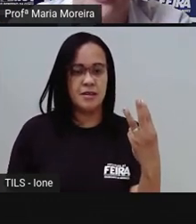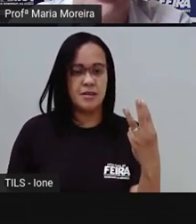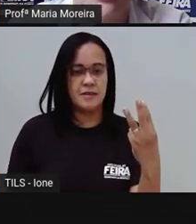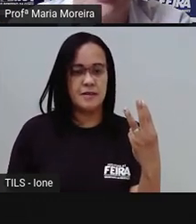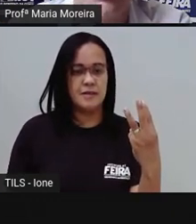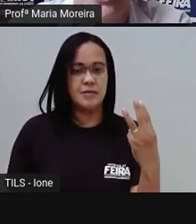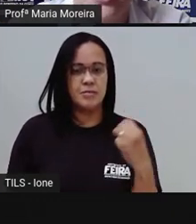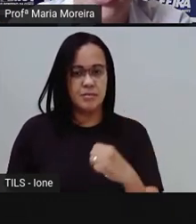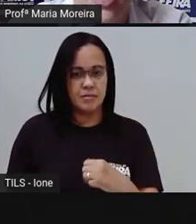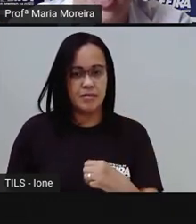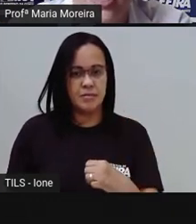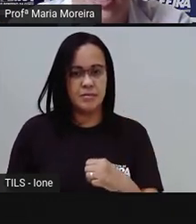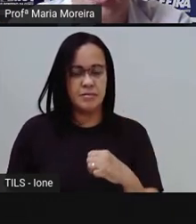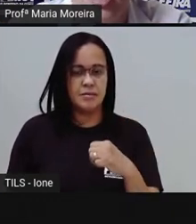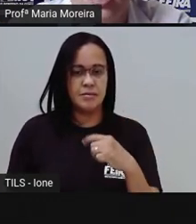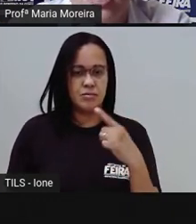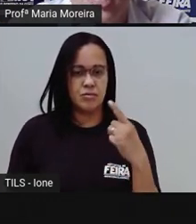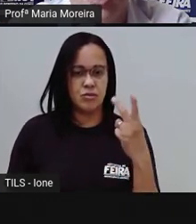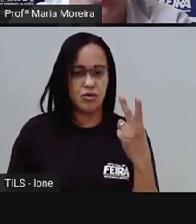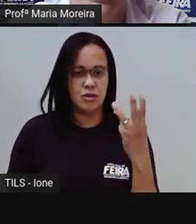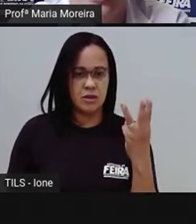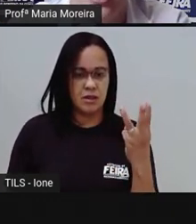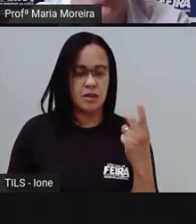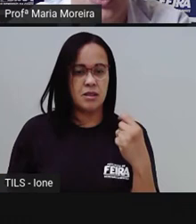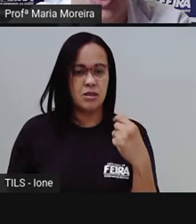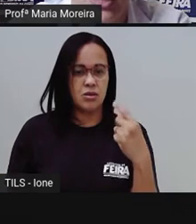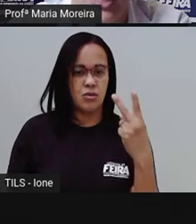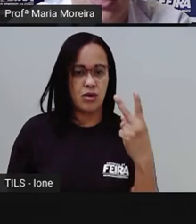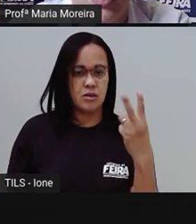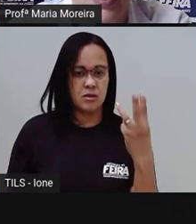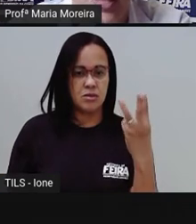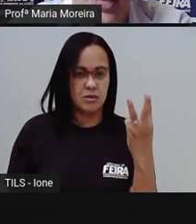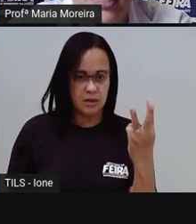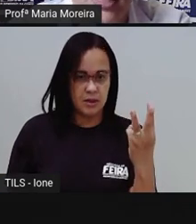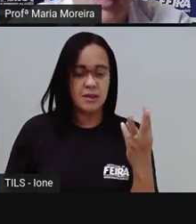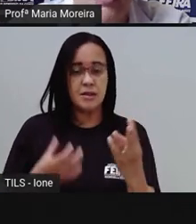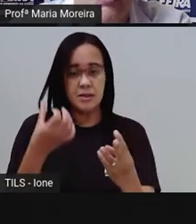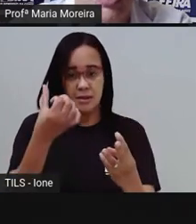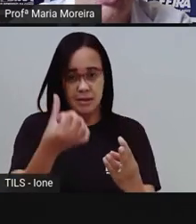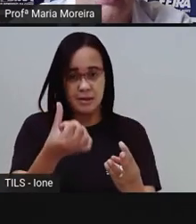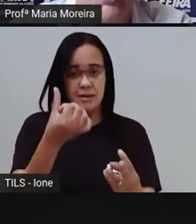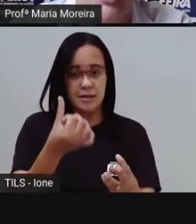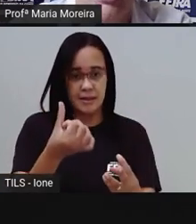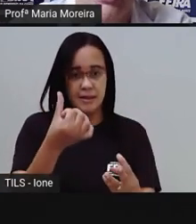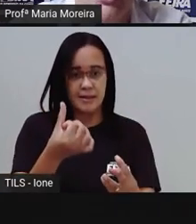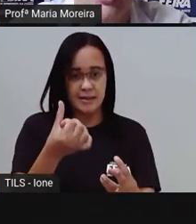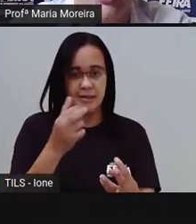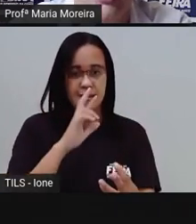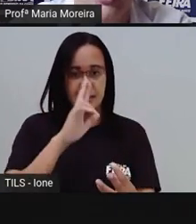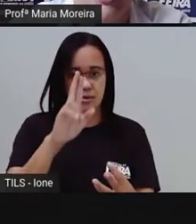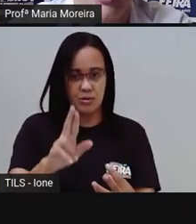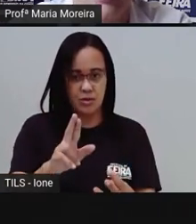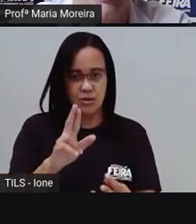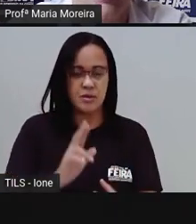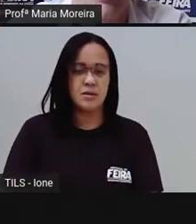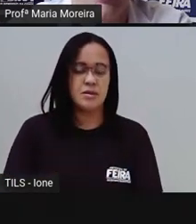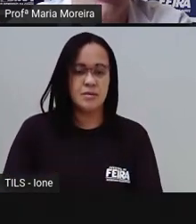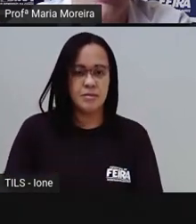Seis. Então, eu já sei que aqui é o quê? Seis rodas a resposta, não é isso? Esse sinalzinho aqui, deixa eu até corrigir aqui.